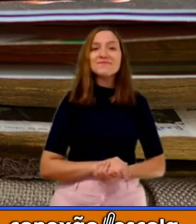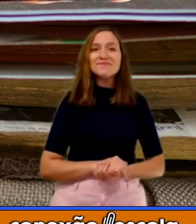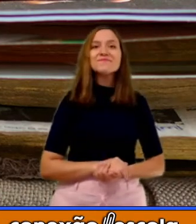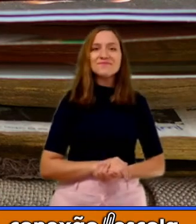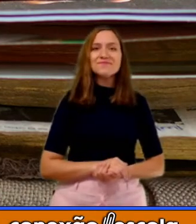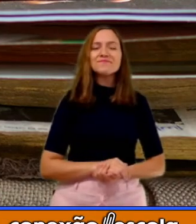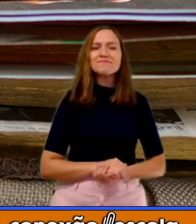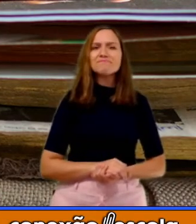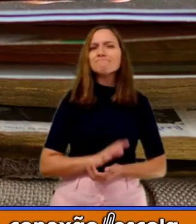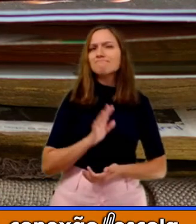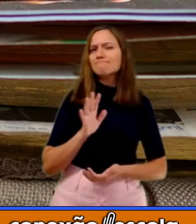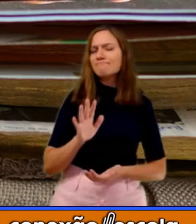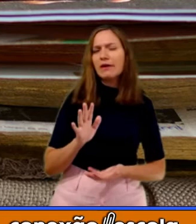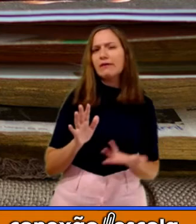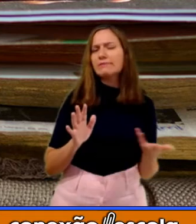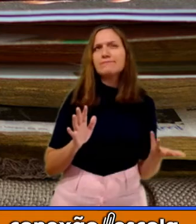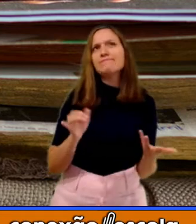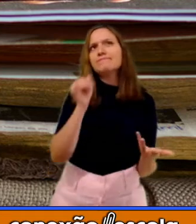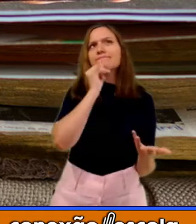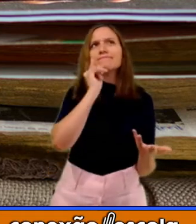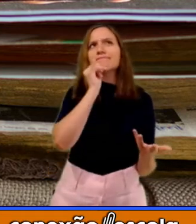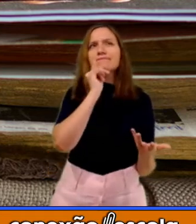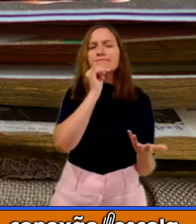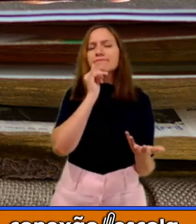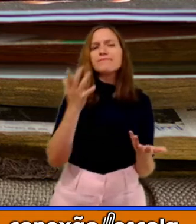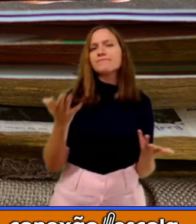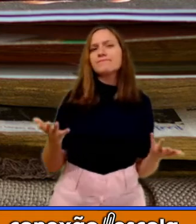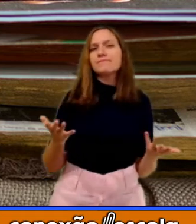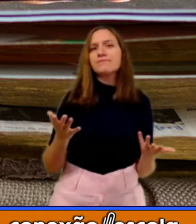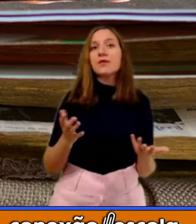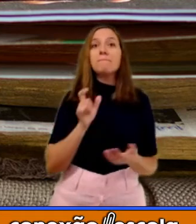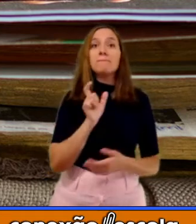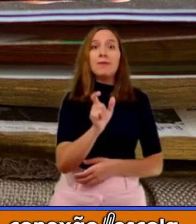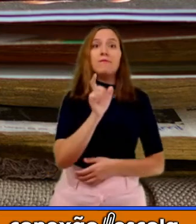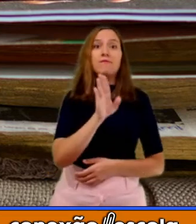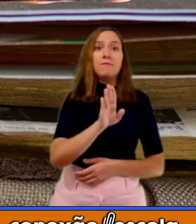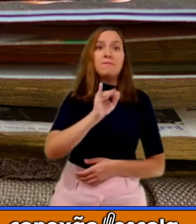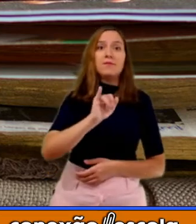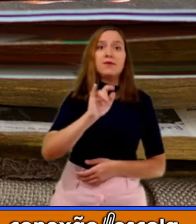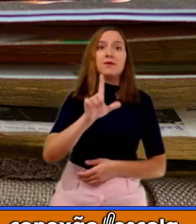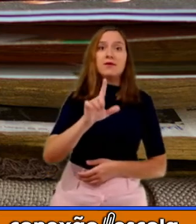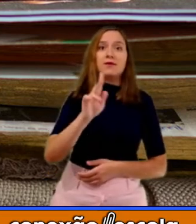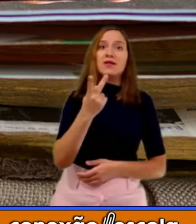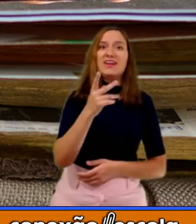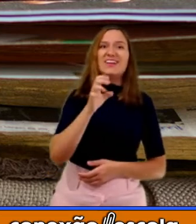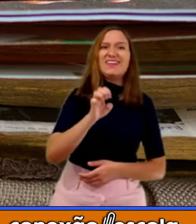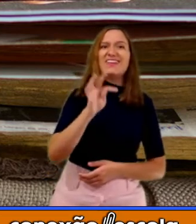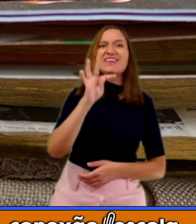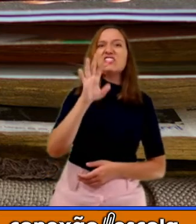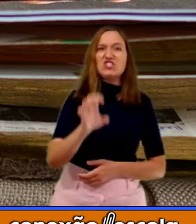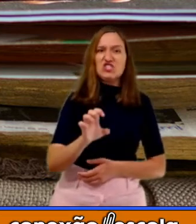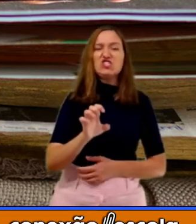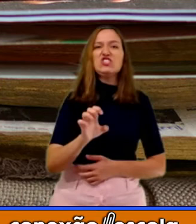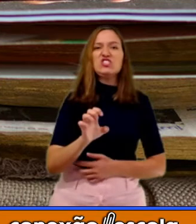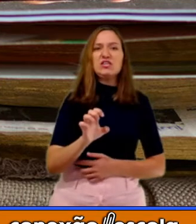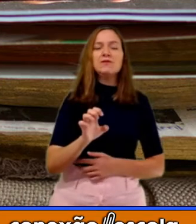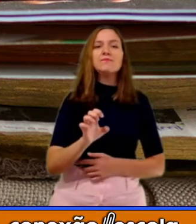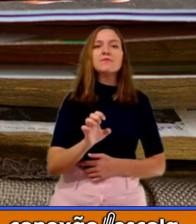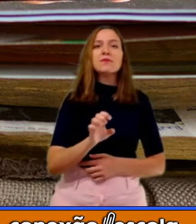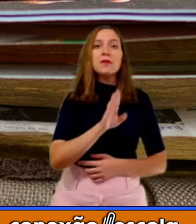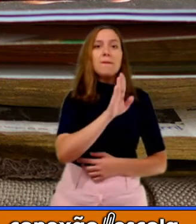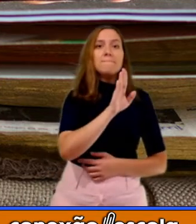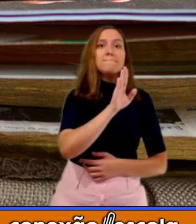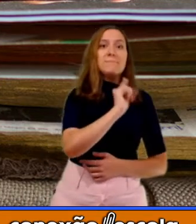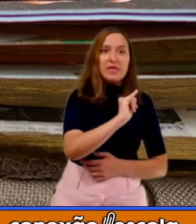Como se fala, por exemplo, a palavra bilhete? Eu abro a boca para falar uma letra,